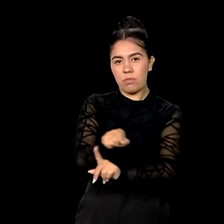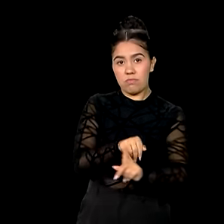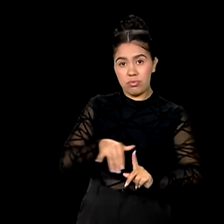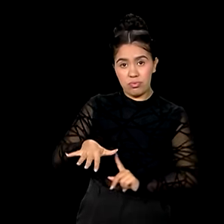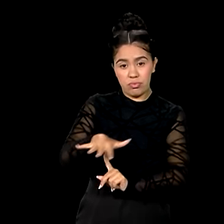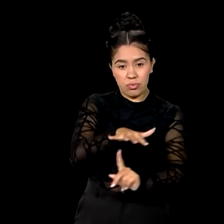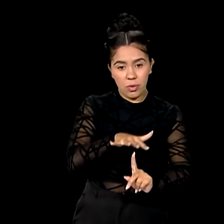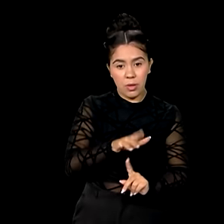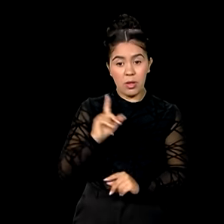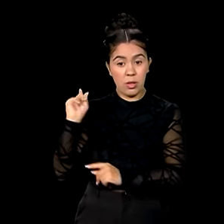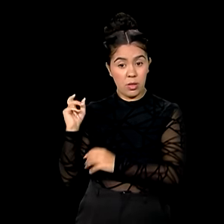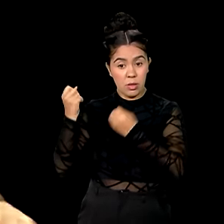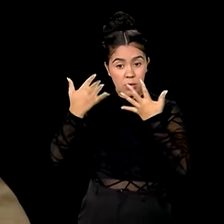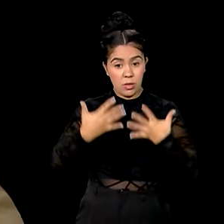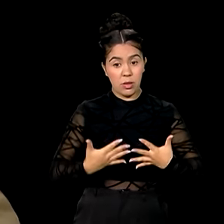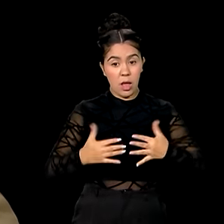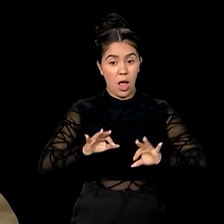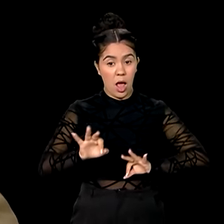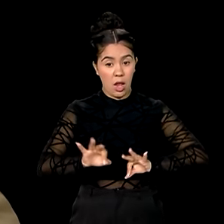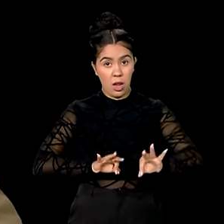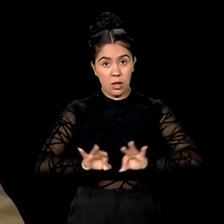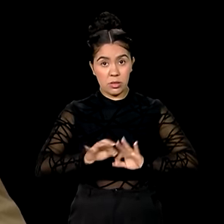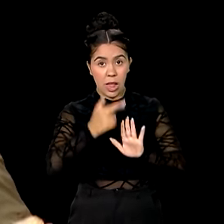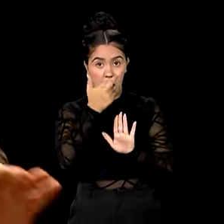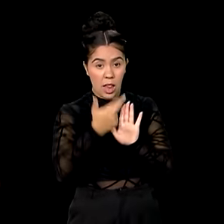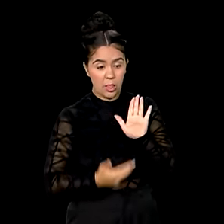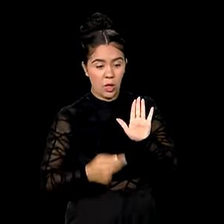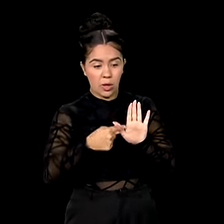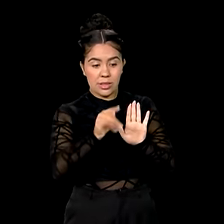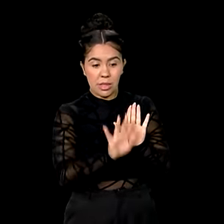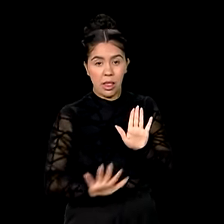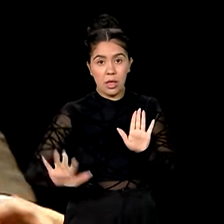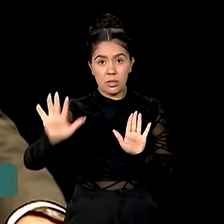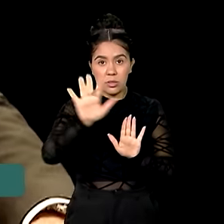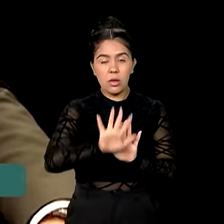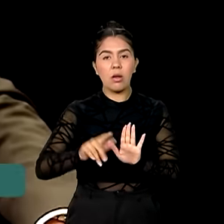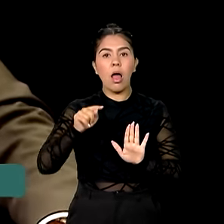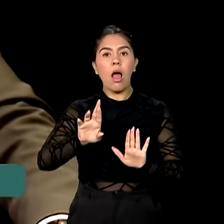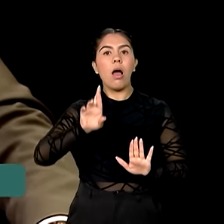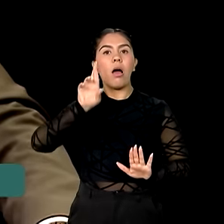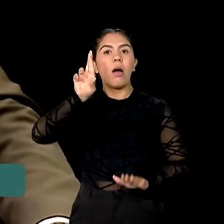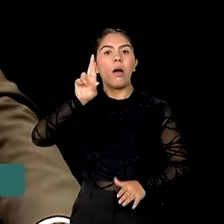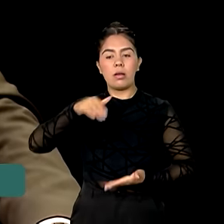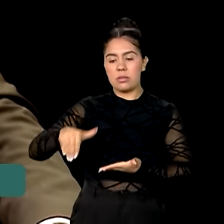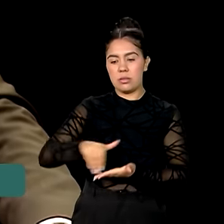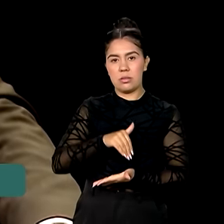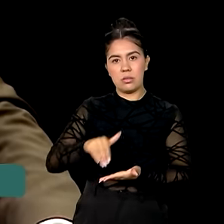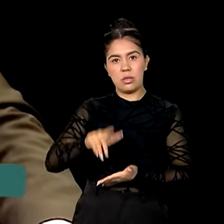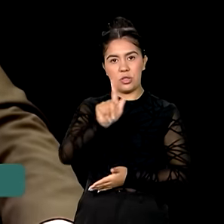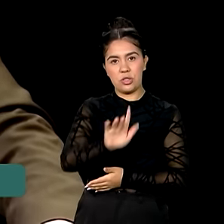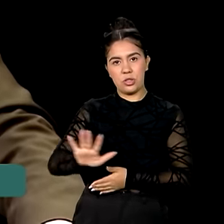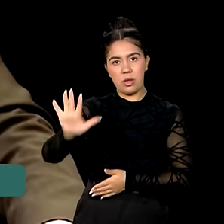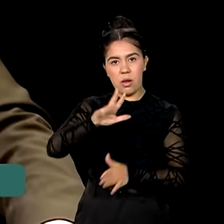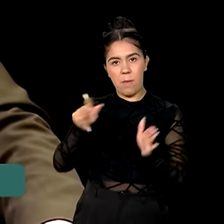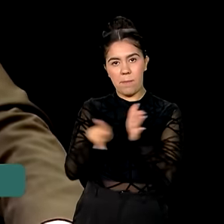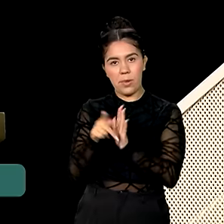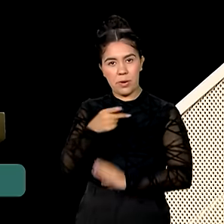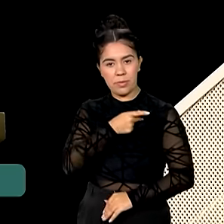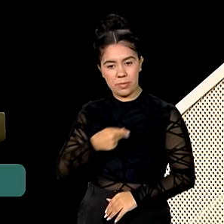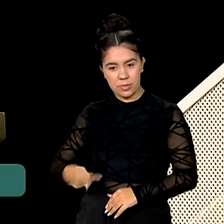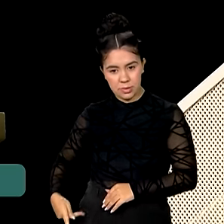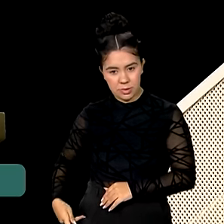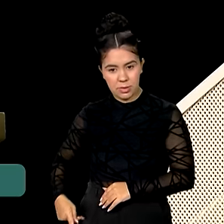A elaboração do Relatório Nacional Voluntário foi coordenada pela Secretaria-Geral da Presidência da República.